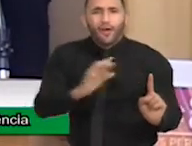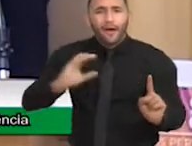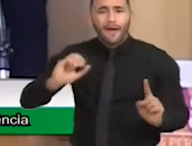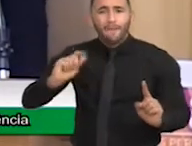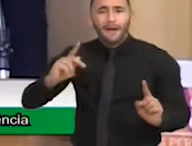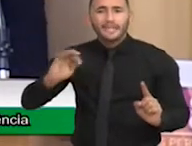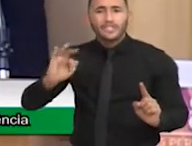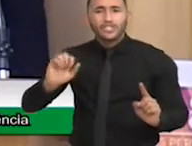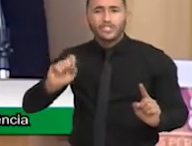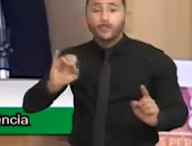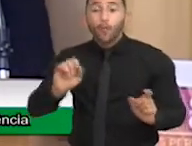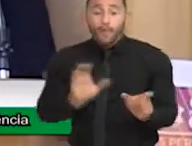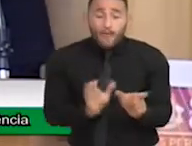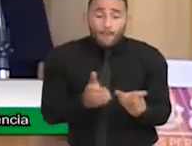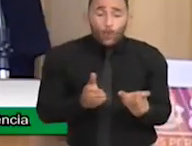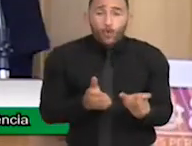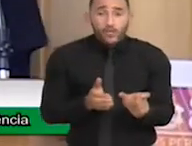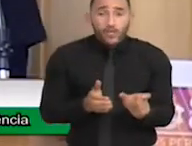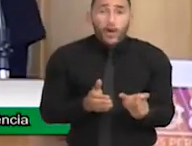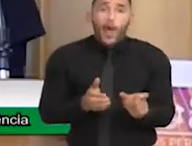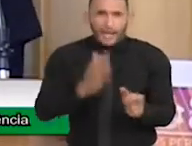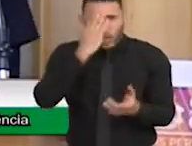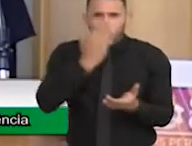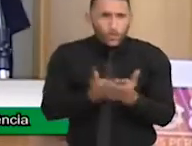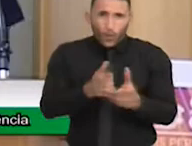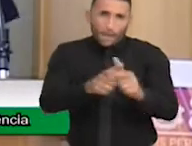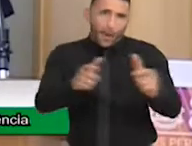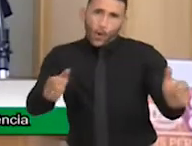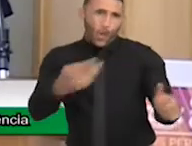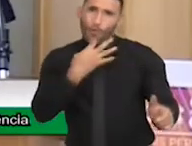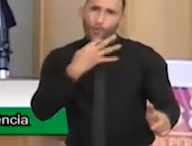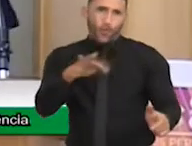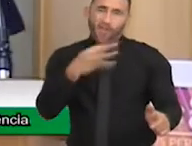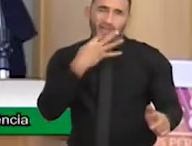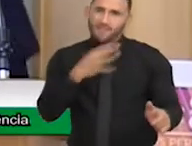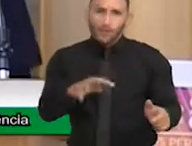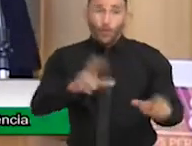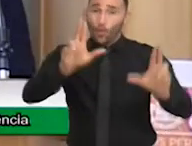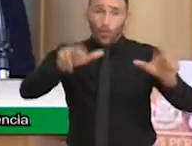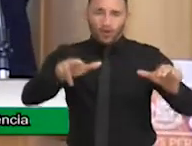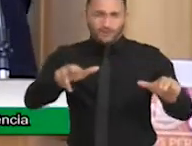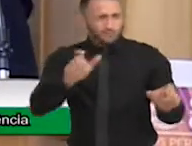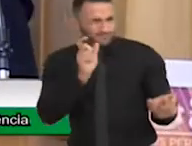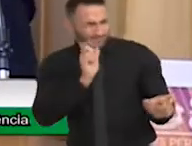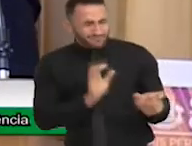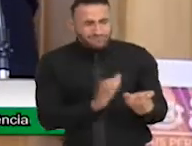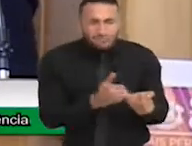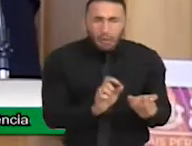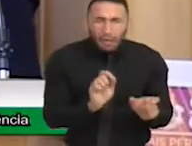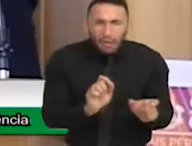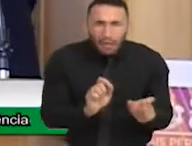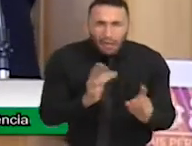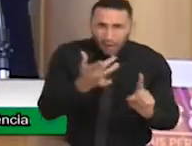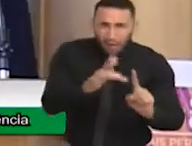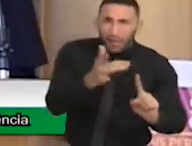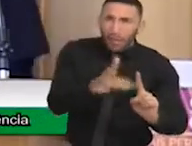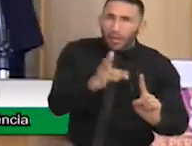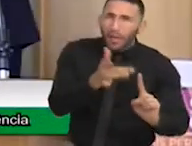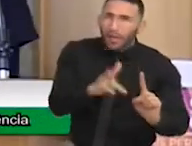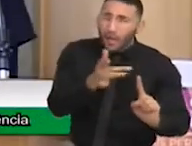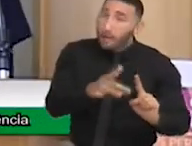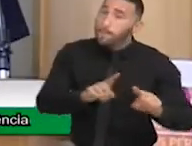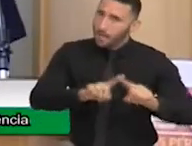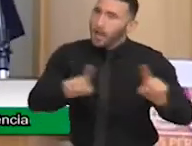temos certeza, não conhecem. Nunca ouviu falar, mas sempre agiu como. Pode